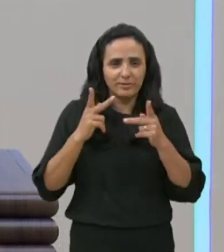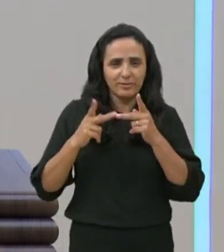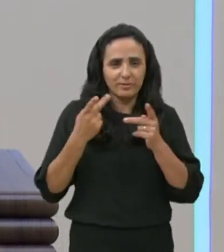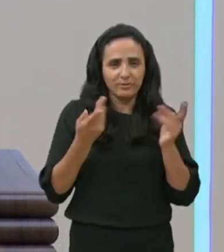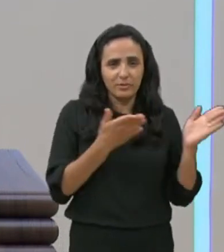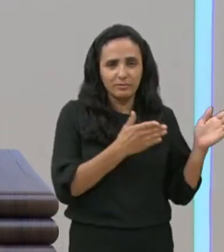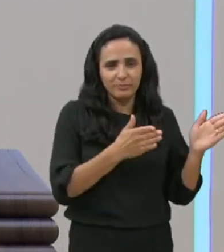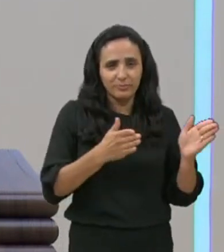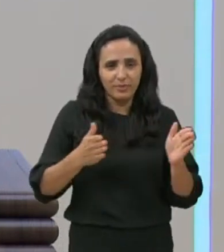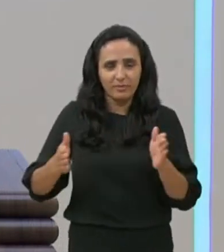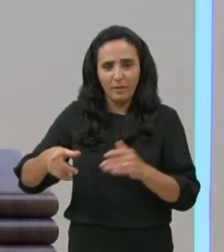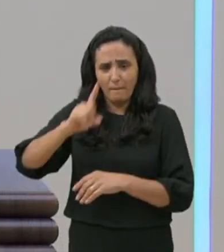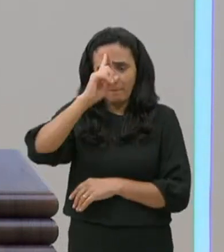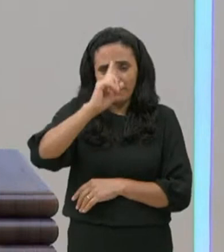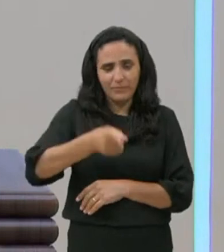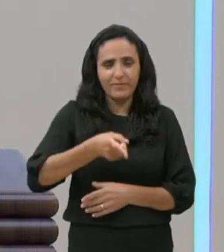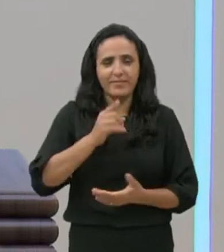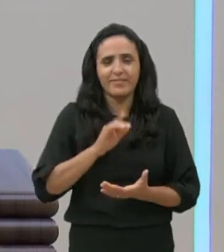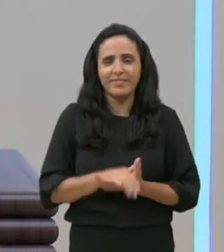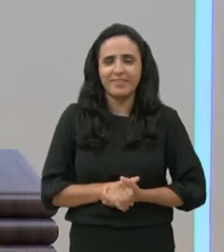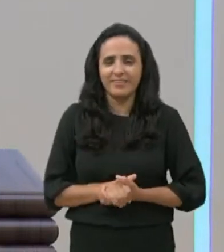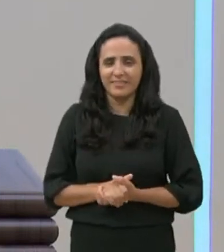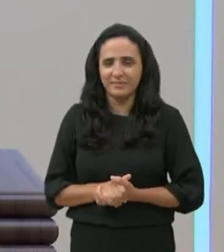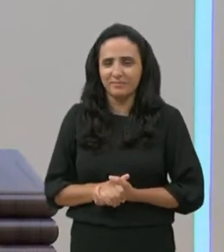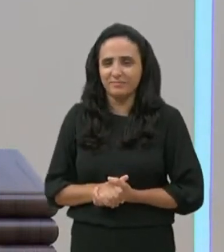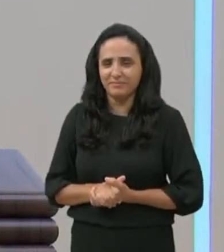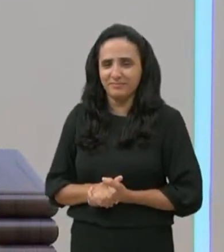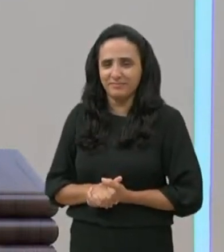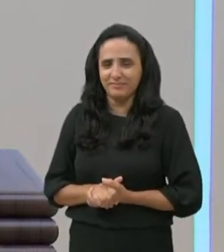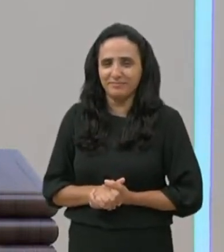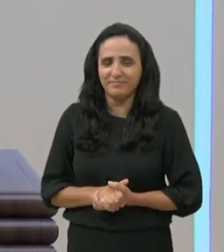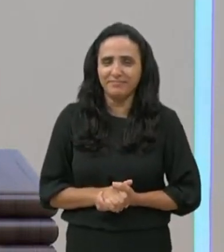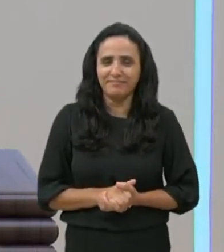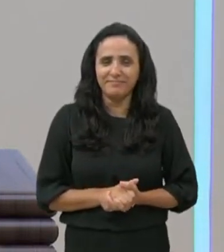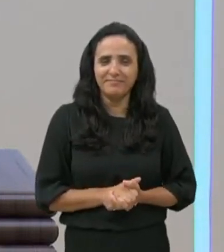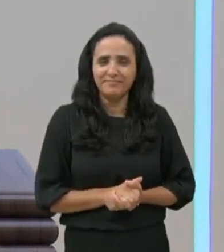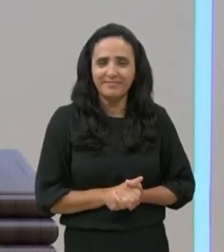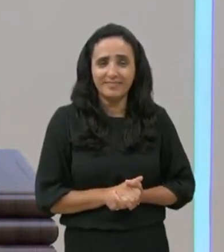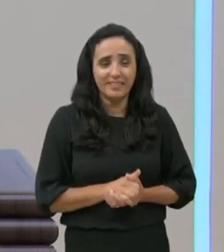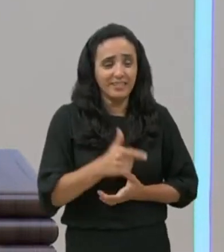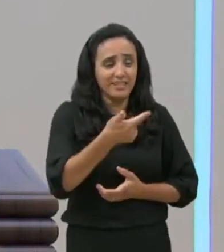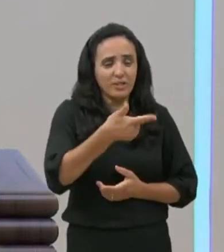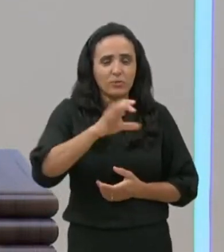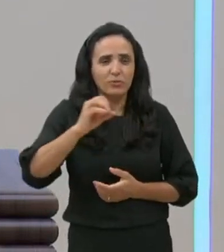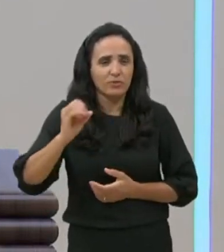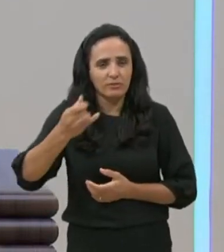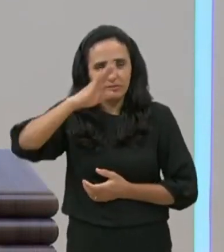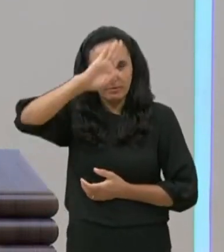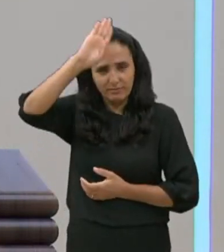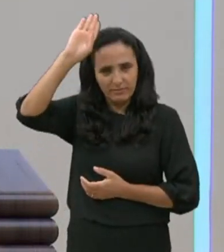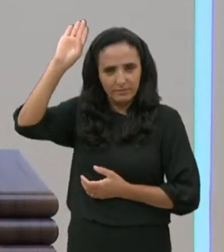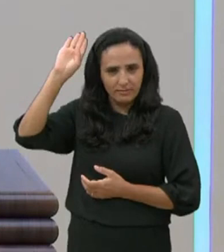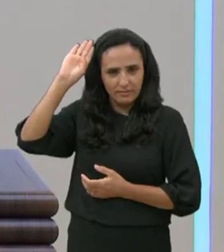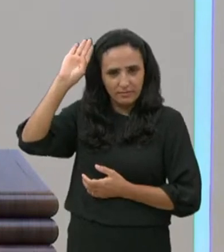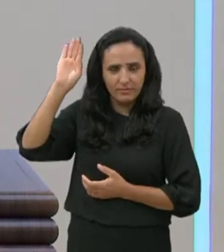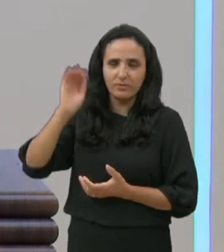manípulos. E o que são três manípulos? Se um manípulo são duzentos soldados,